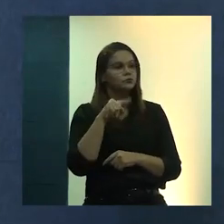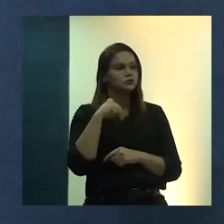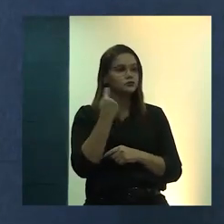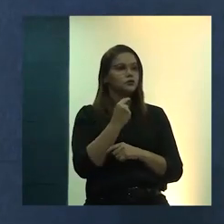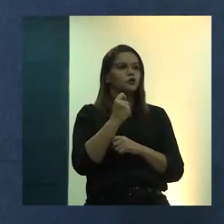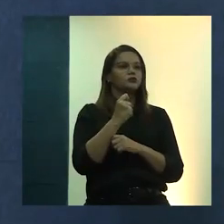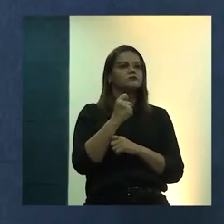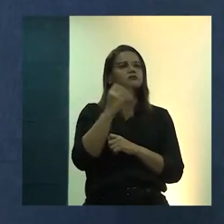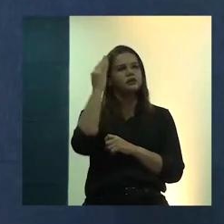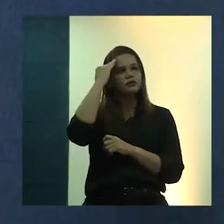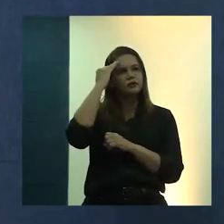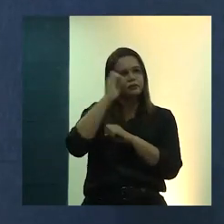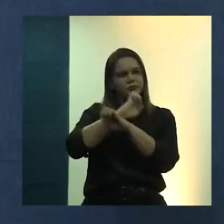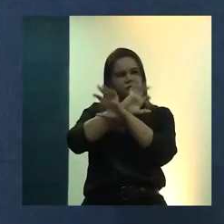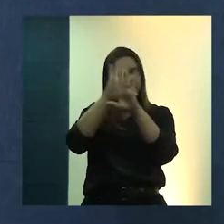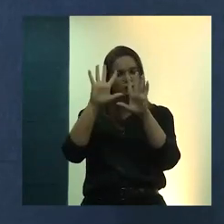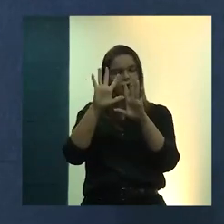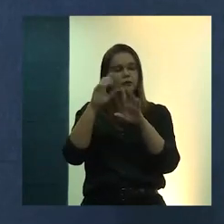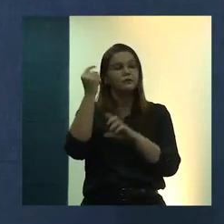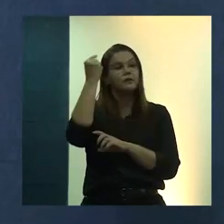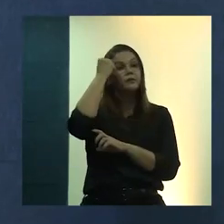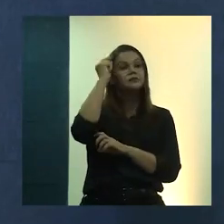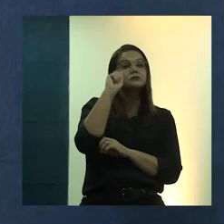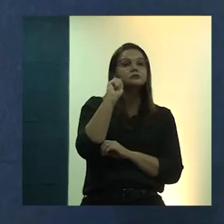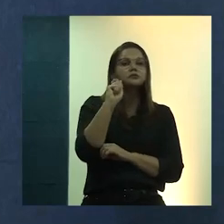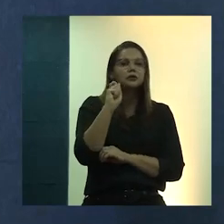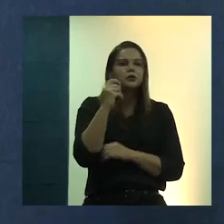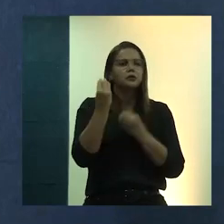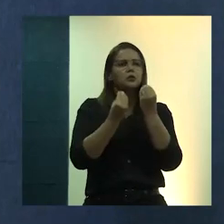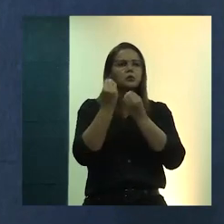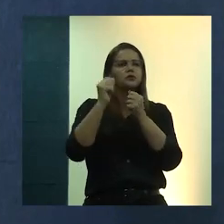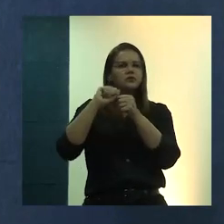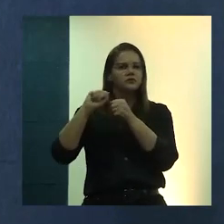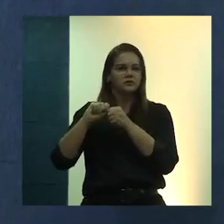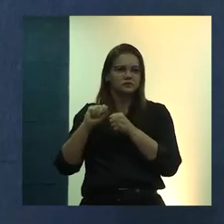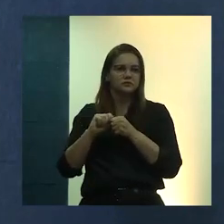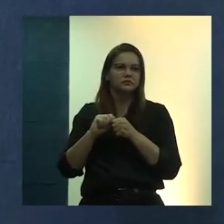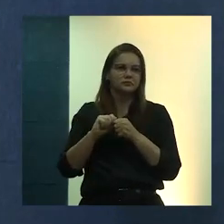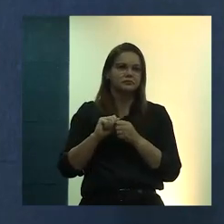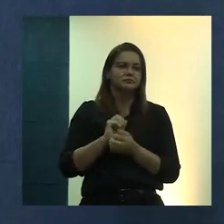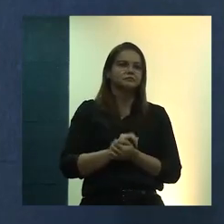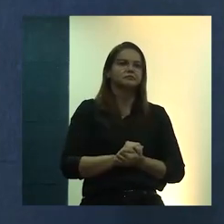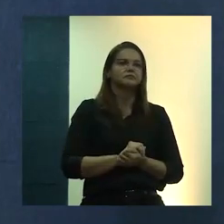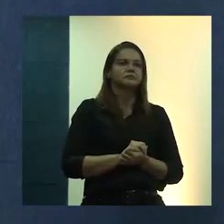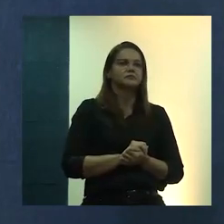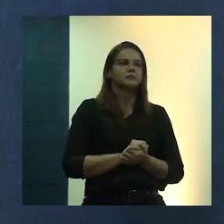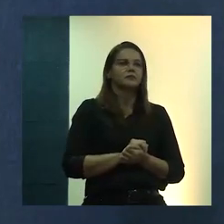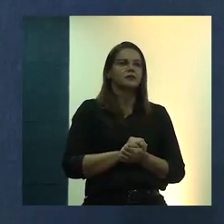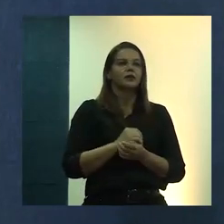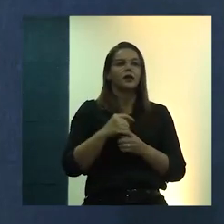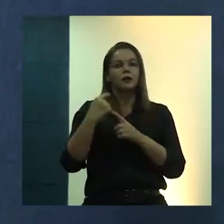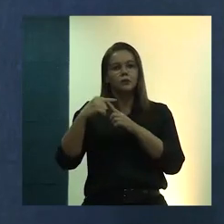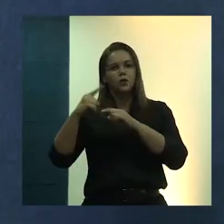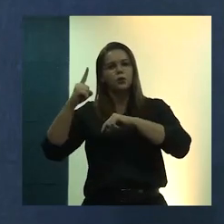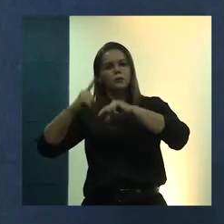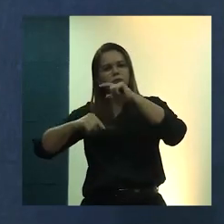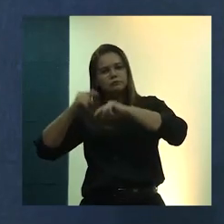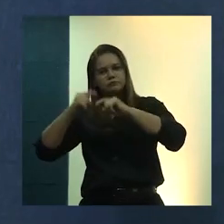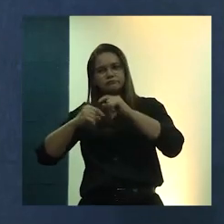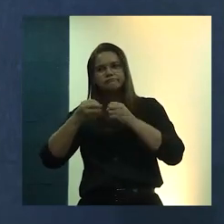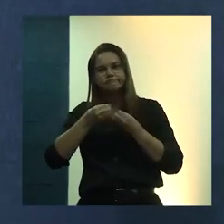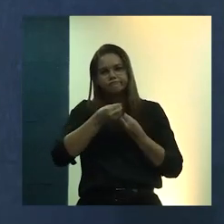clareza. O que nós temos que pensar é como fazer. Eu acho que os instrumentos estão sendo dados.